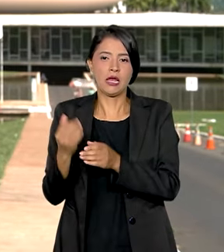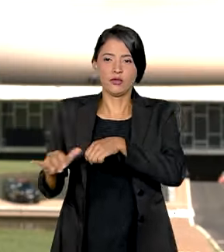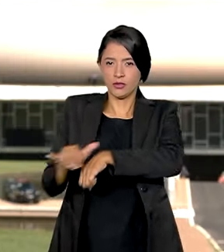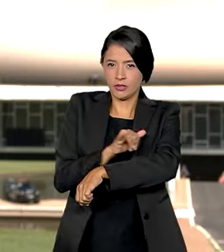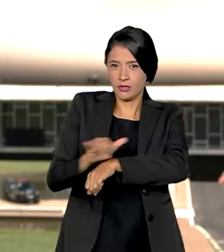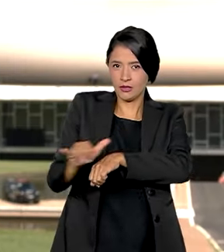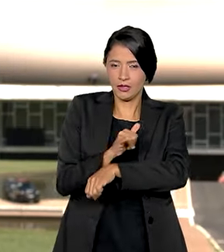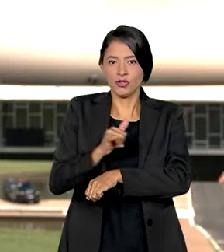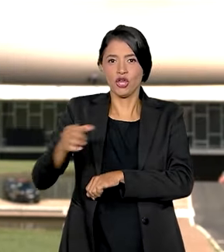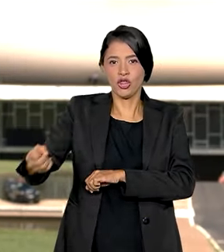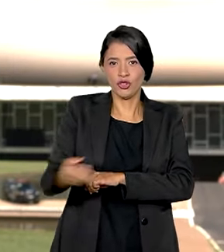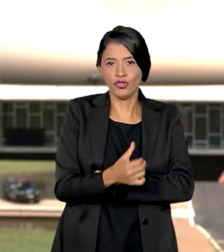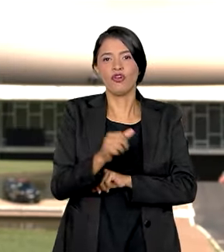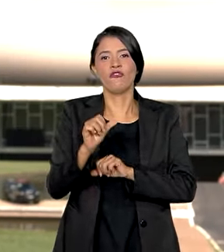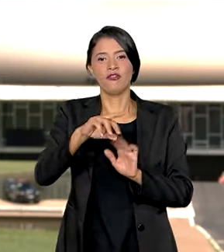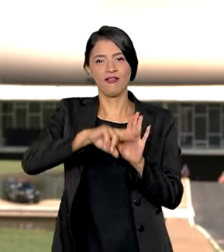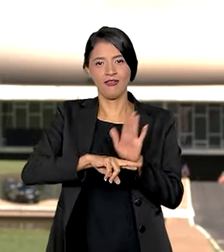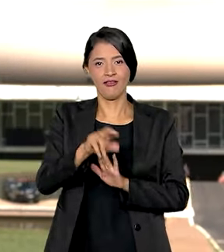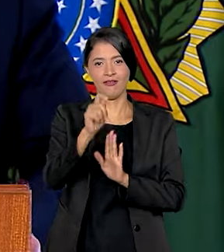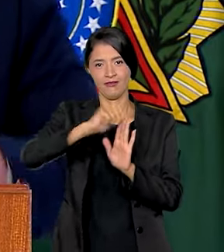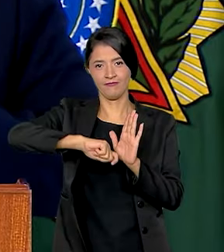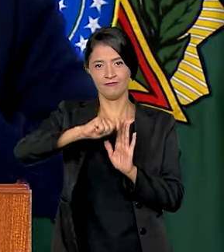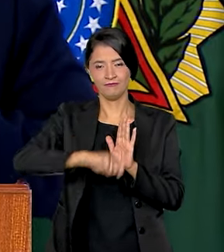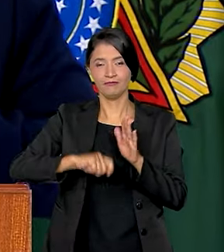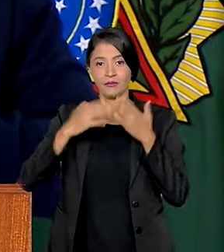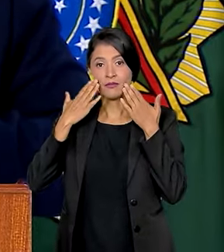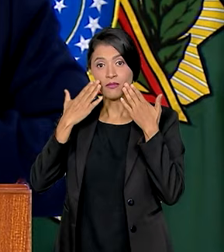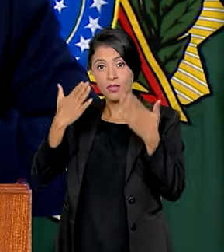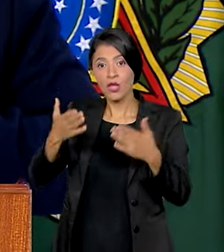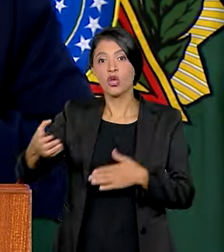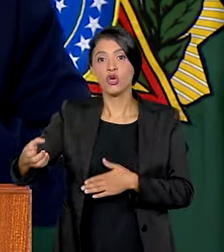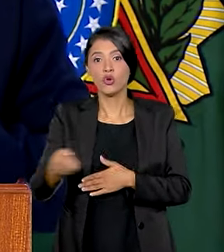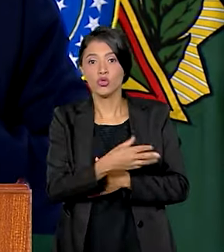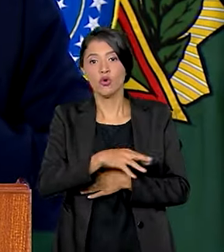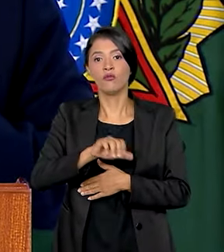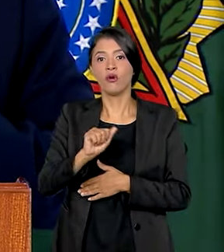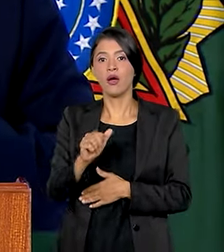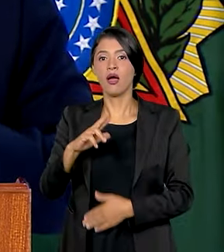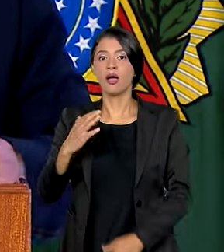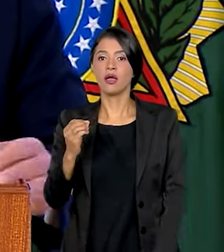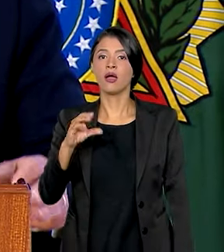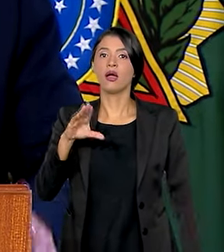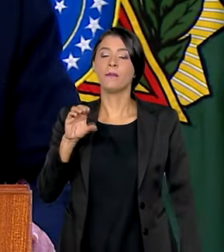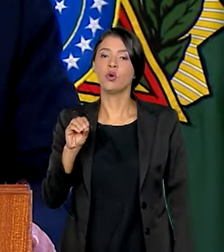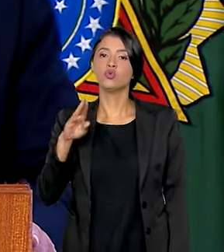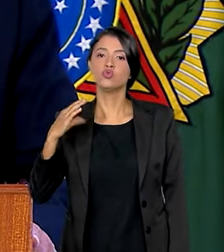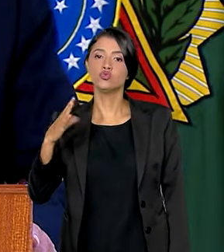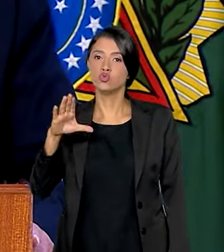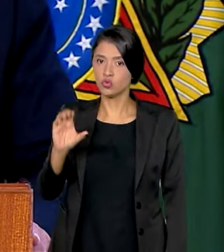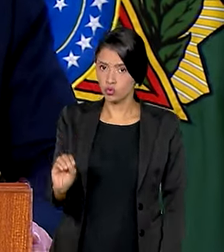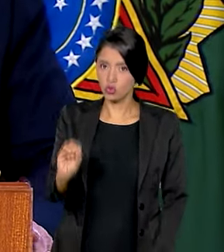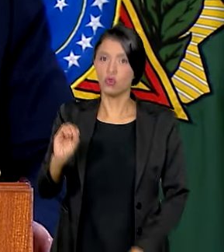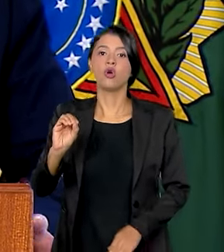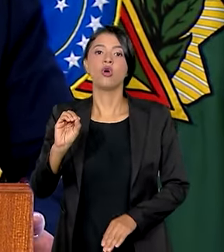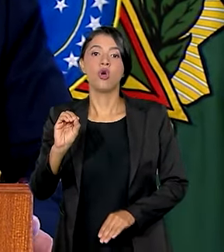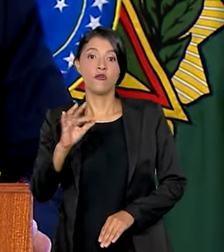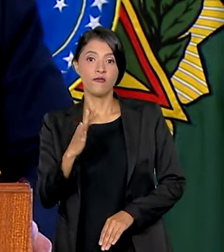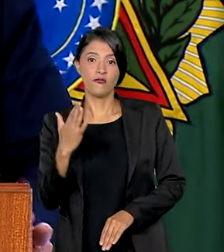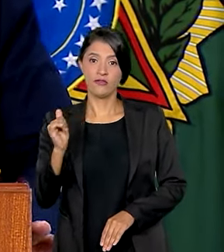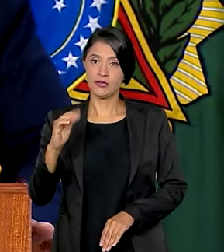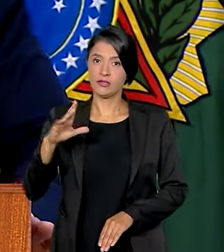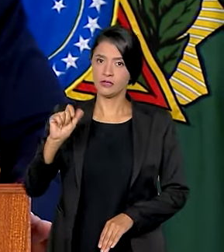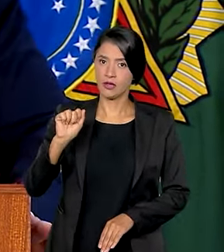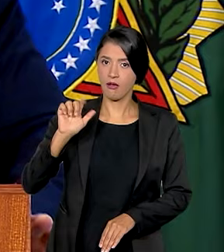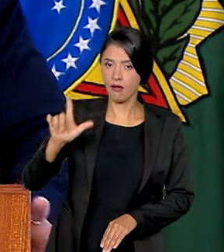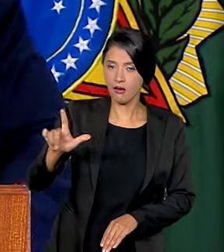criada. É a nova regra fiscal. Apresentamos um novo arcabouço fiscal que traz soluções